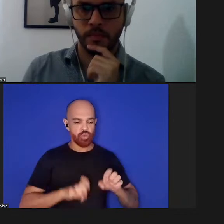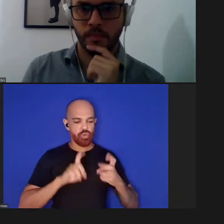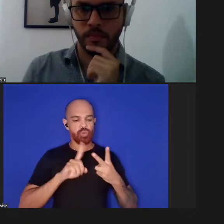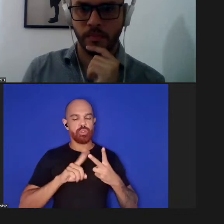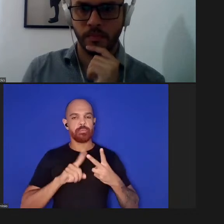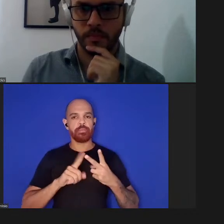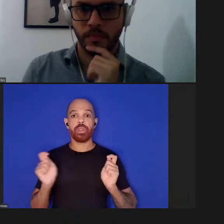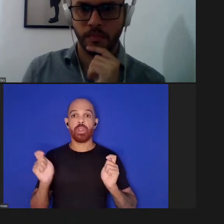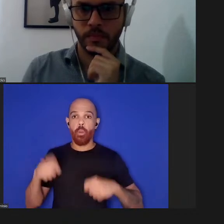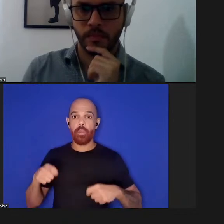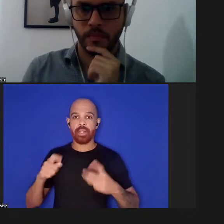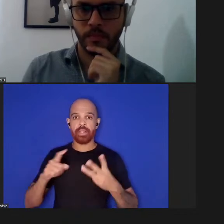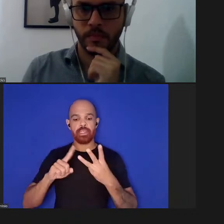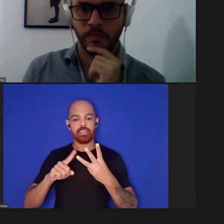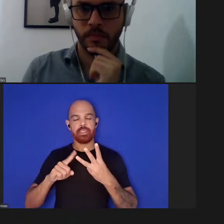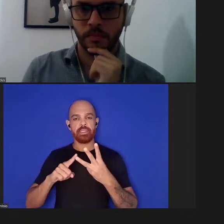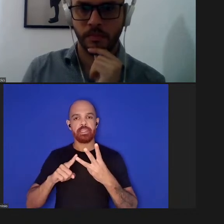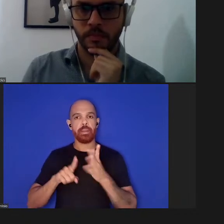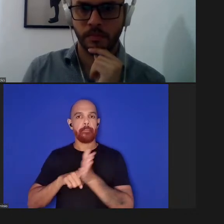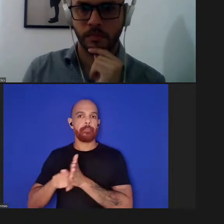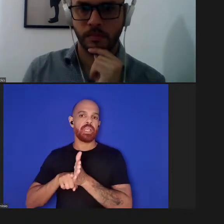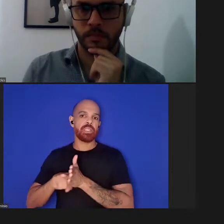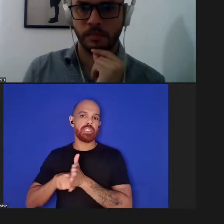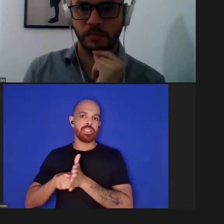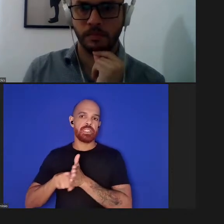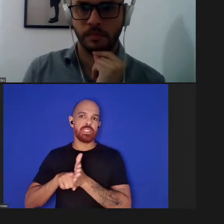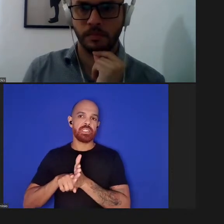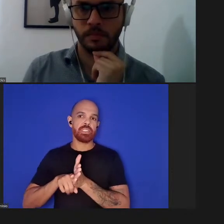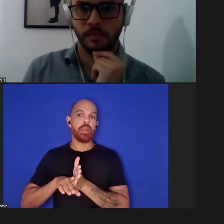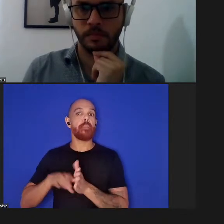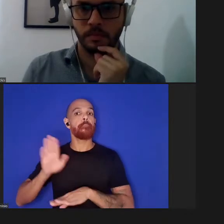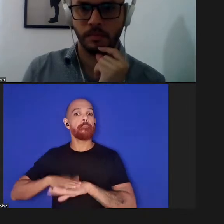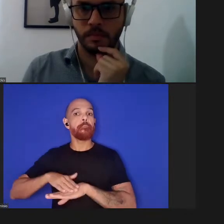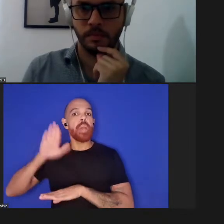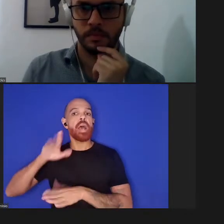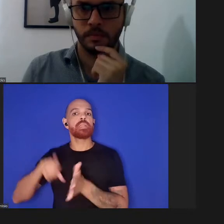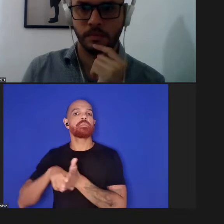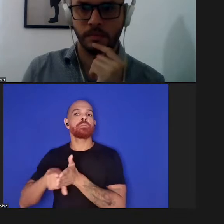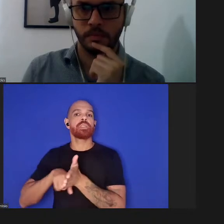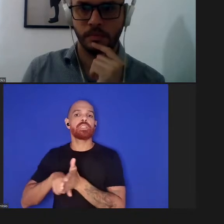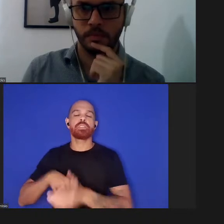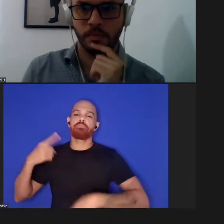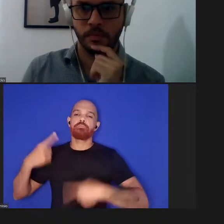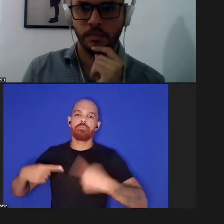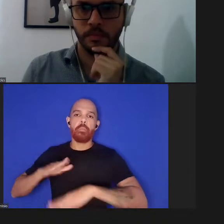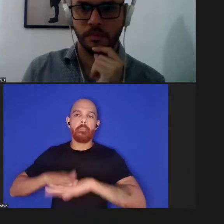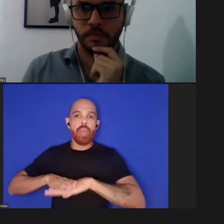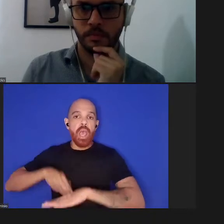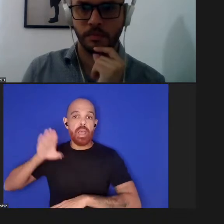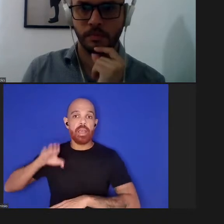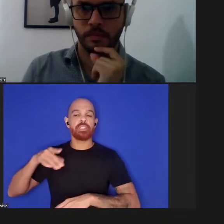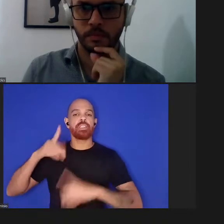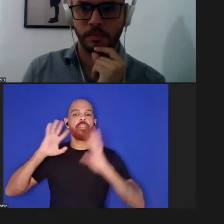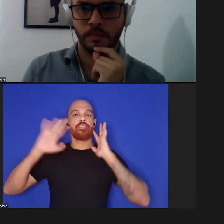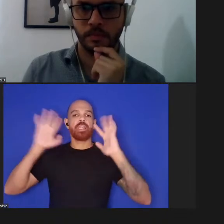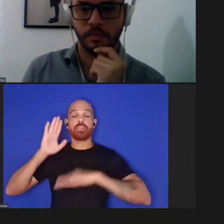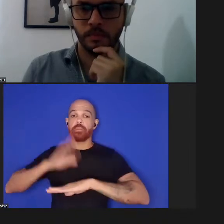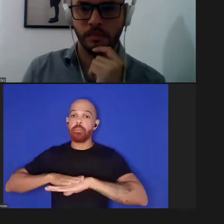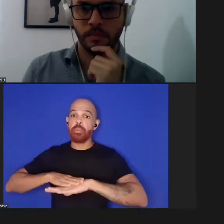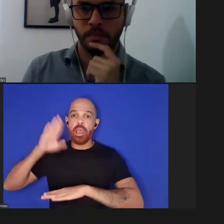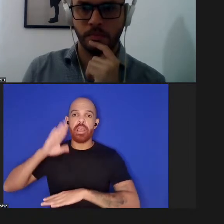competência e pesquisa mais pesquisa sobre o tema mais discussão sobre o tema mais reflexão sobre o tema para encontrar